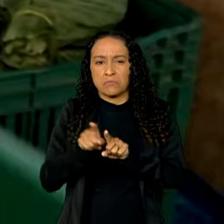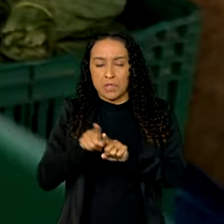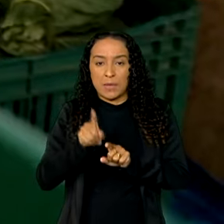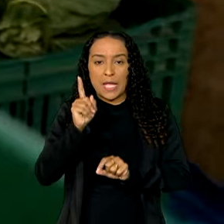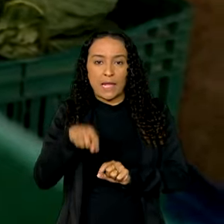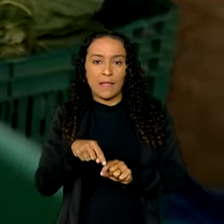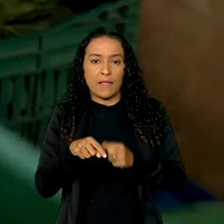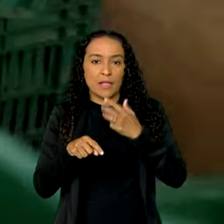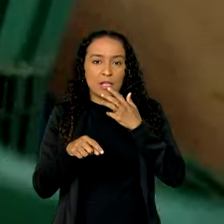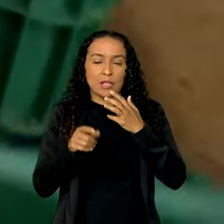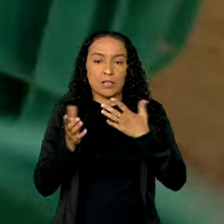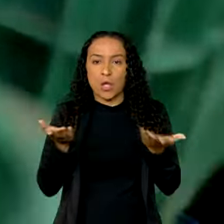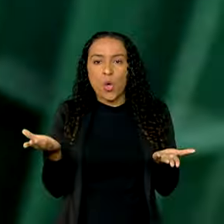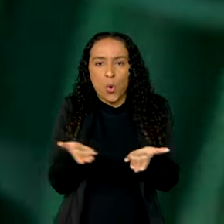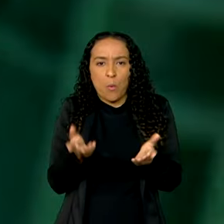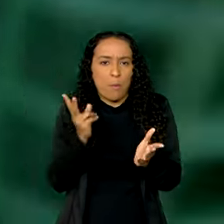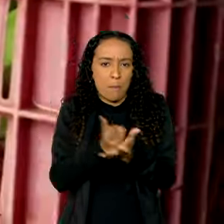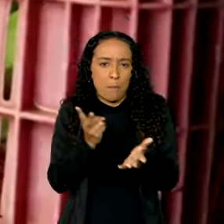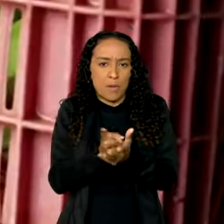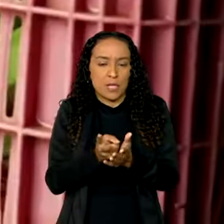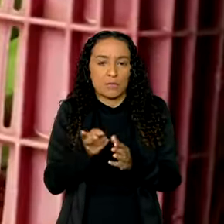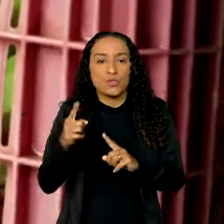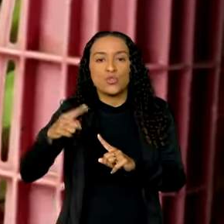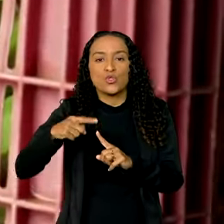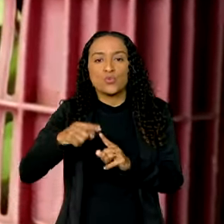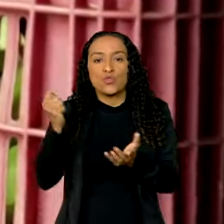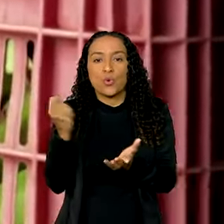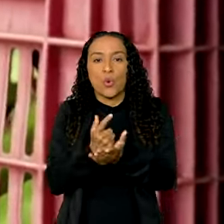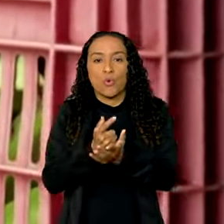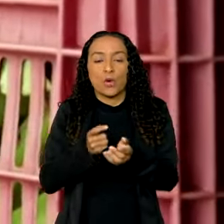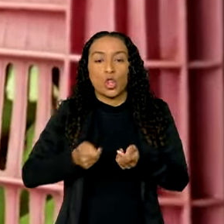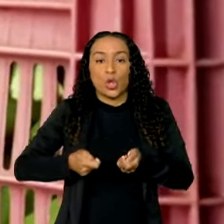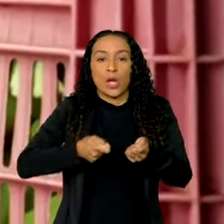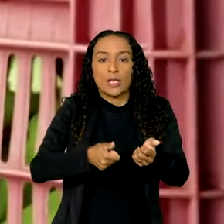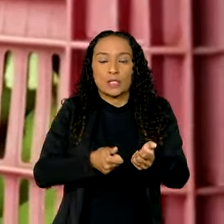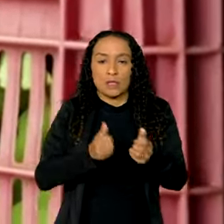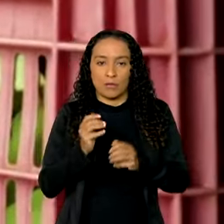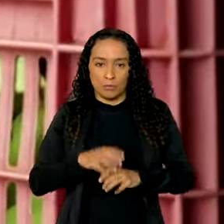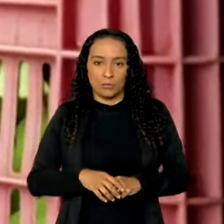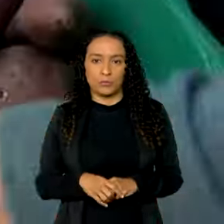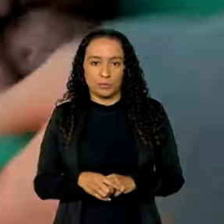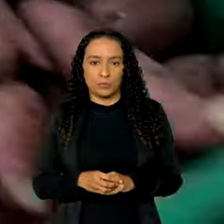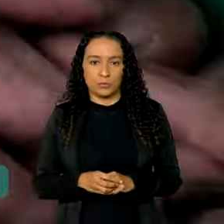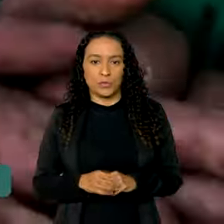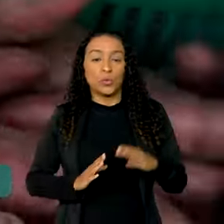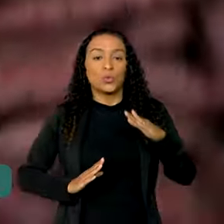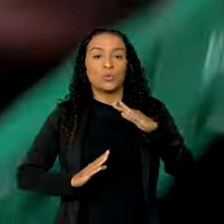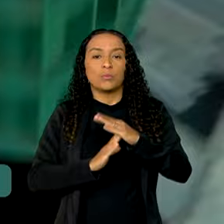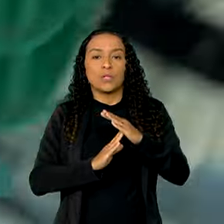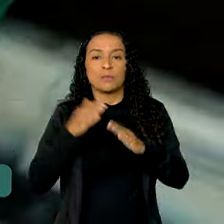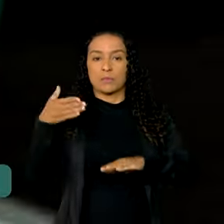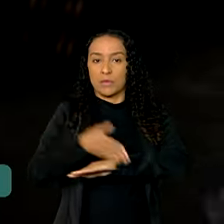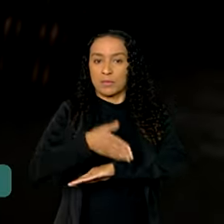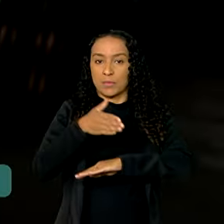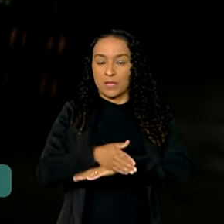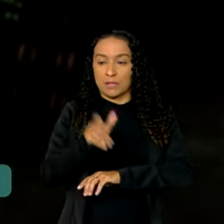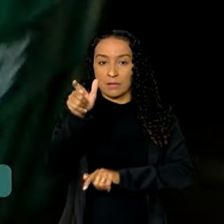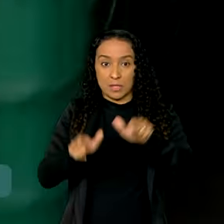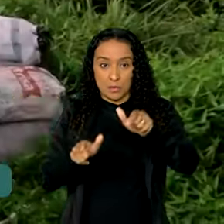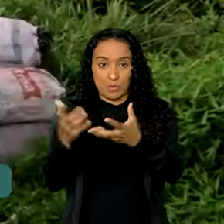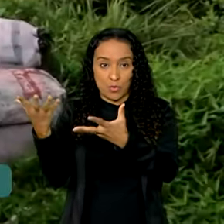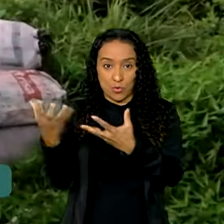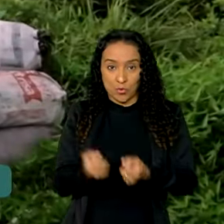praticados serão os vigentes para a modalidade de compra com doação simultânea. O limite de participação dos